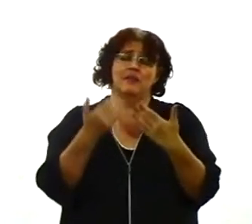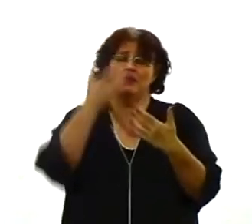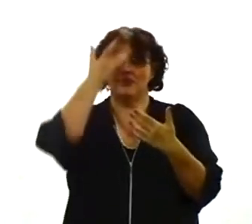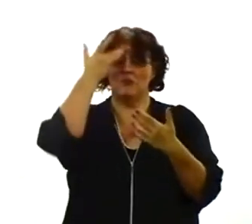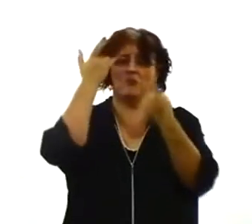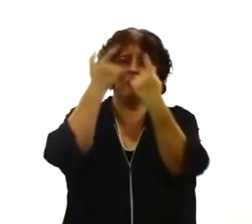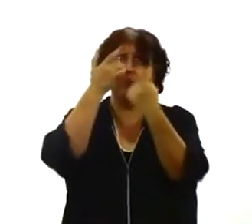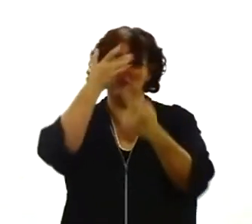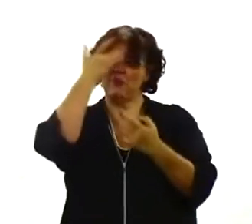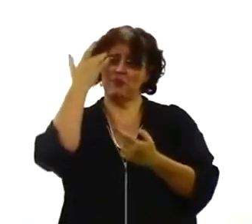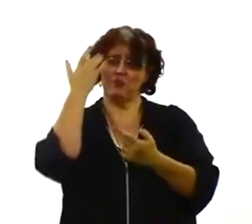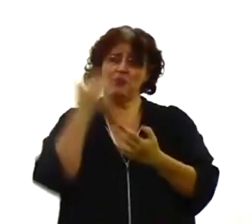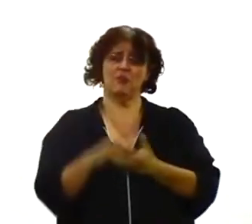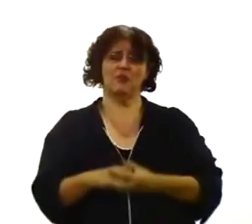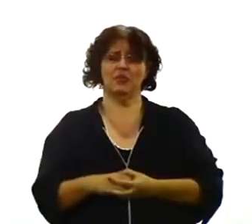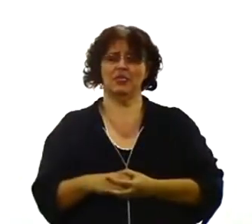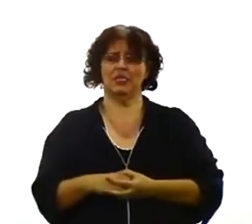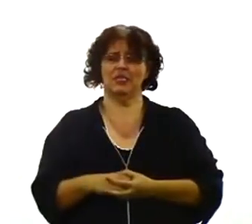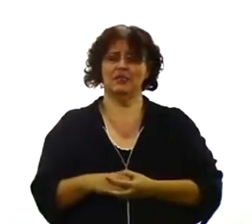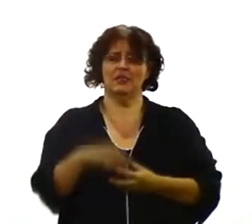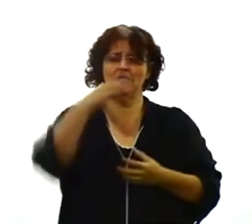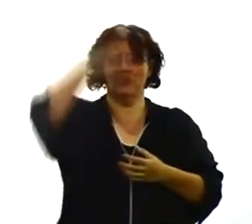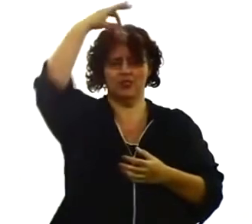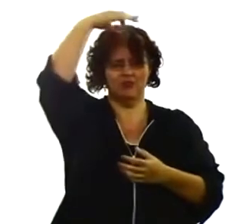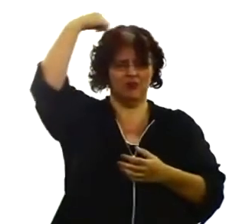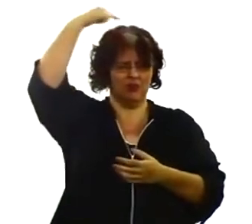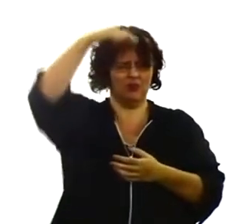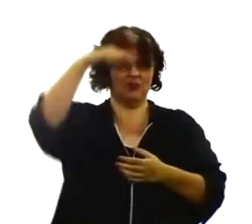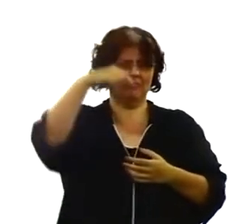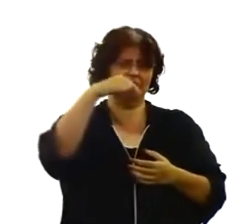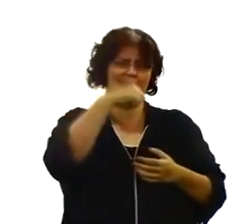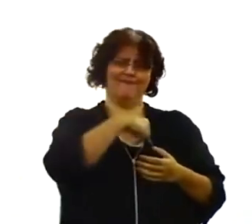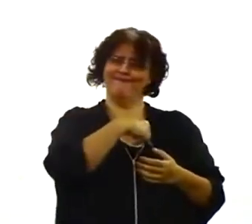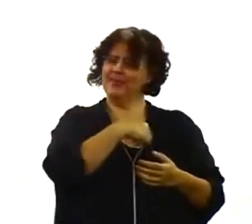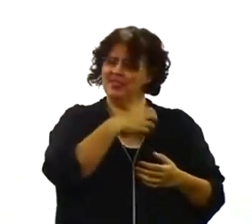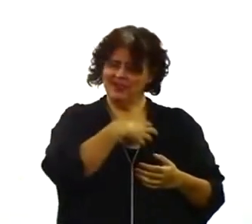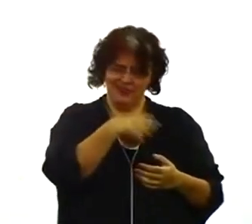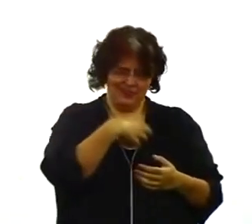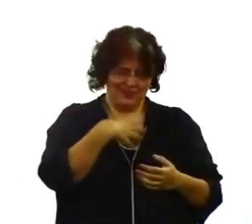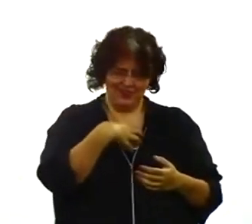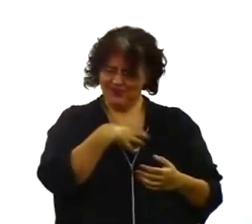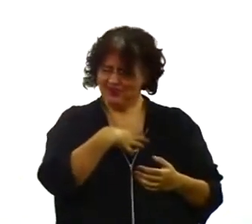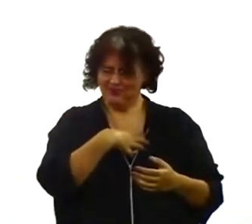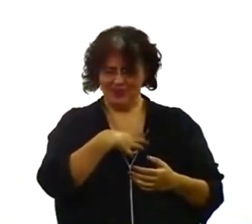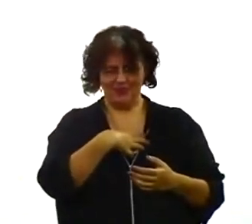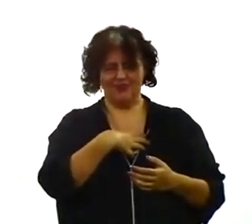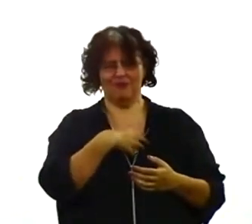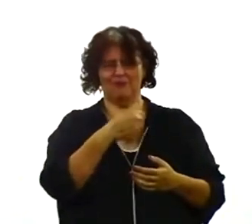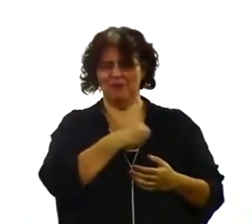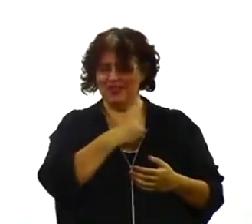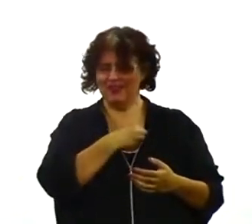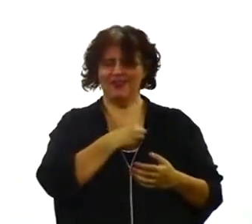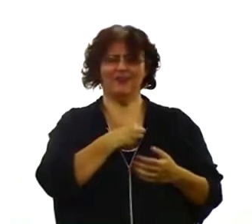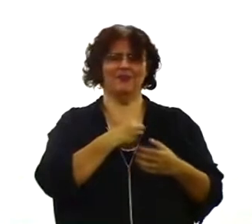pregação. E que o Espírito tenha convencido do pecado e do juízo, como está em João 14. E